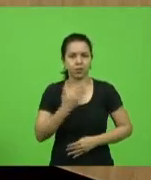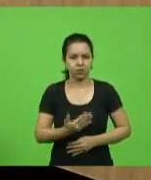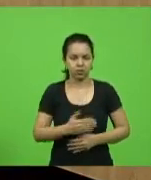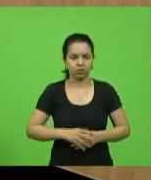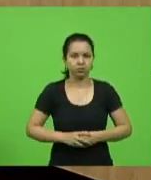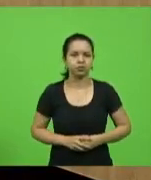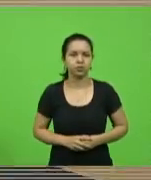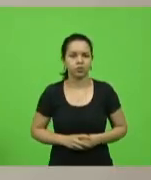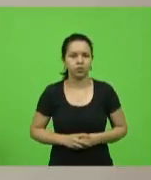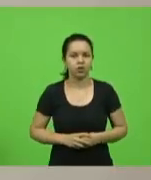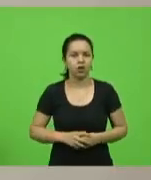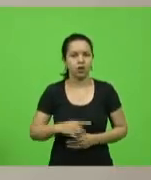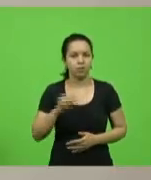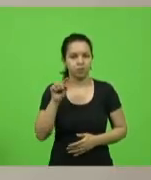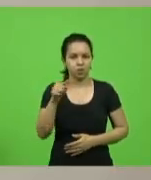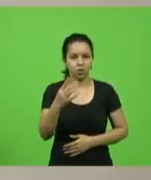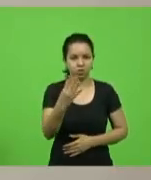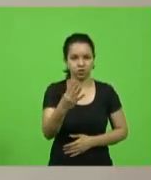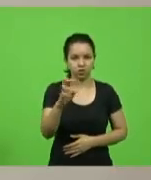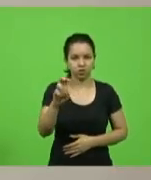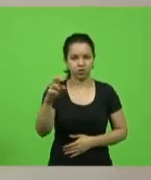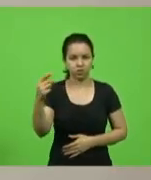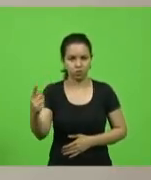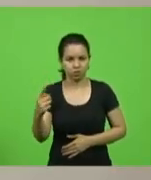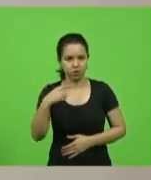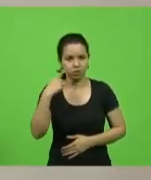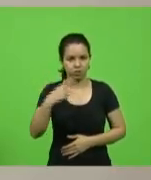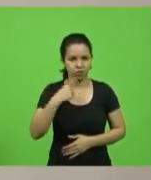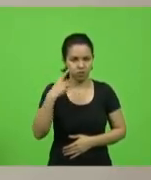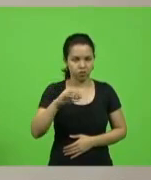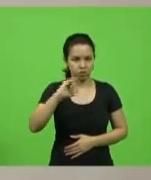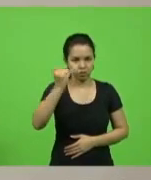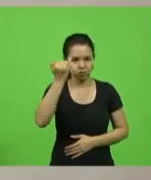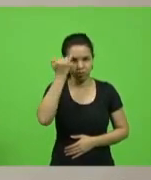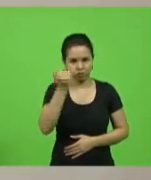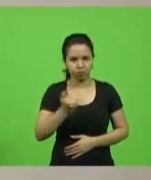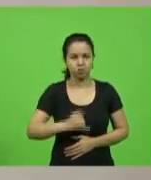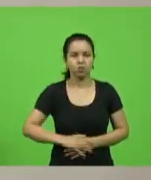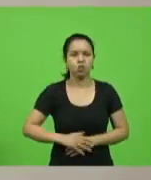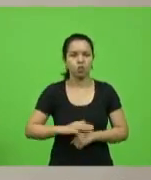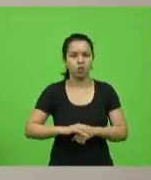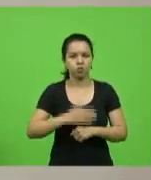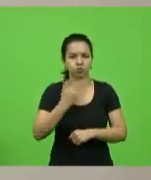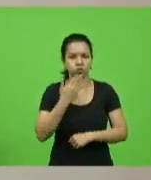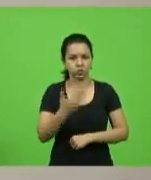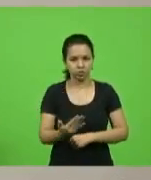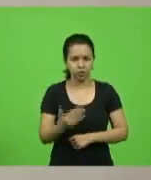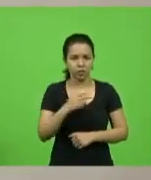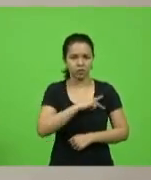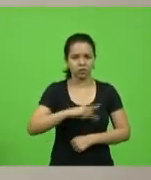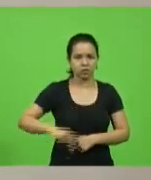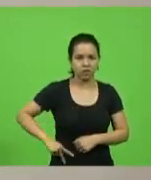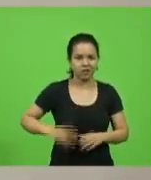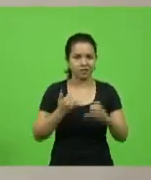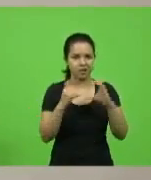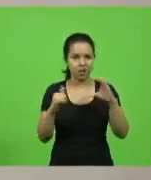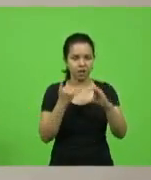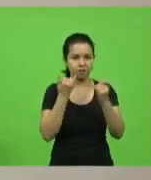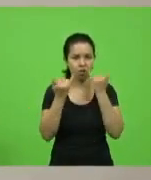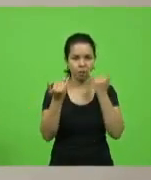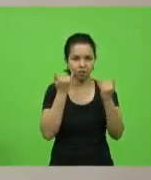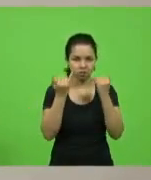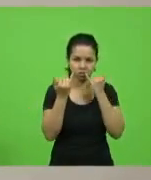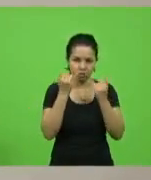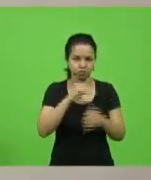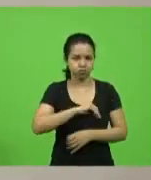Requerimento número 1451. Deputado Jaimio Teotô, solicita ao presidente da Celeste informações acerca de gratificação especial a todos os